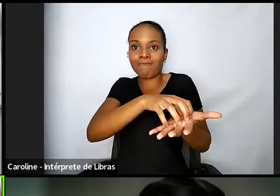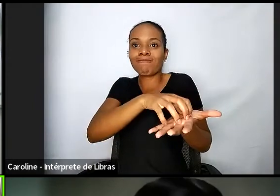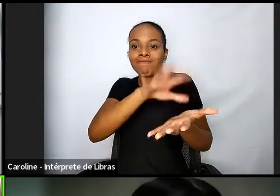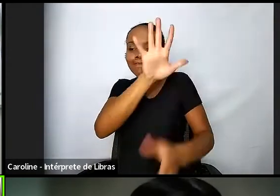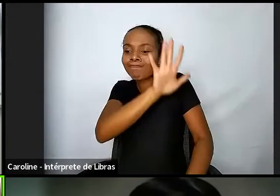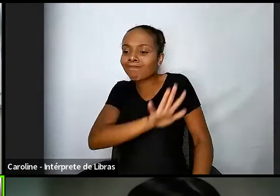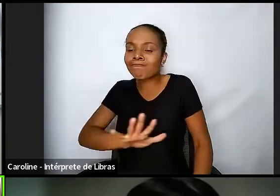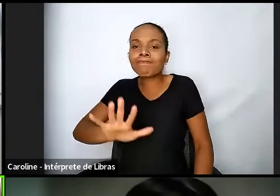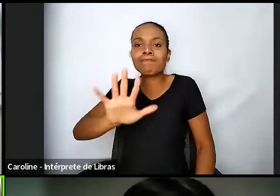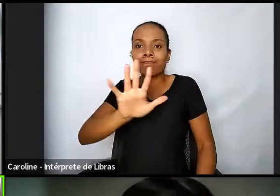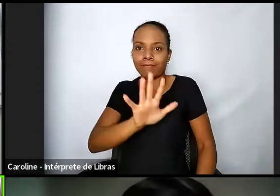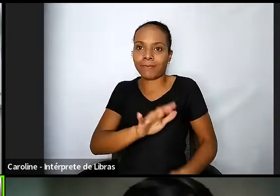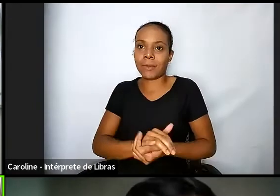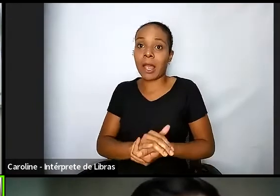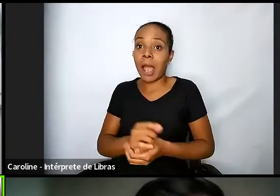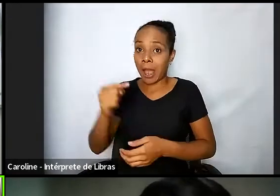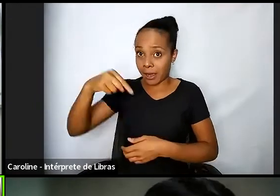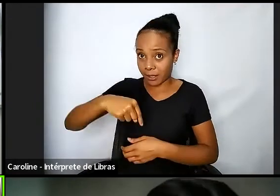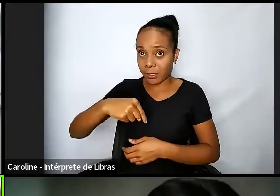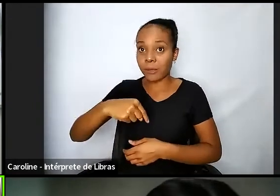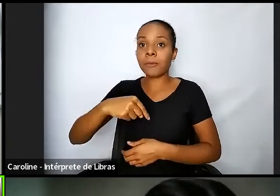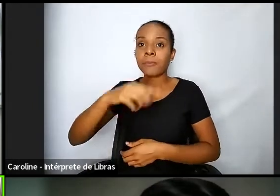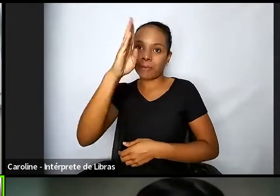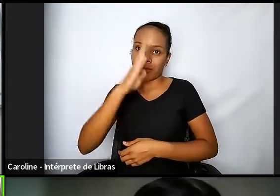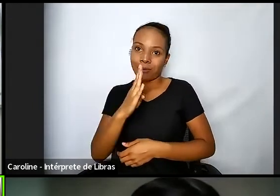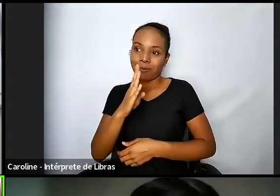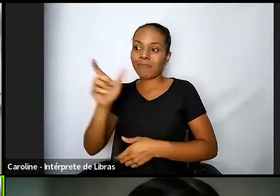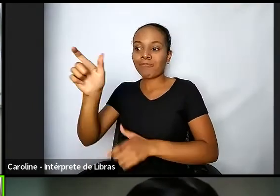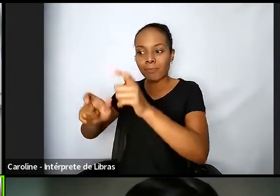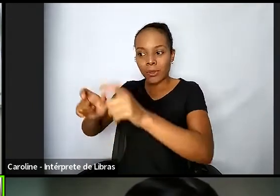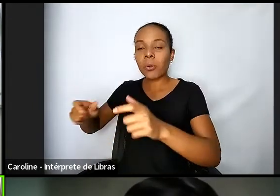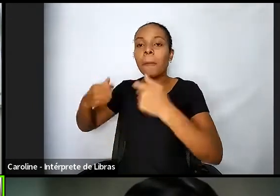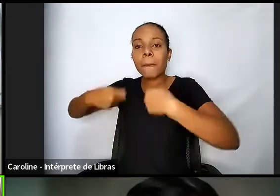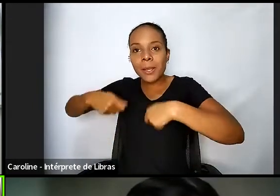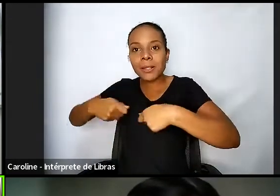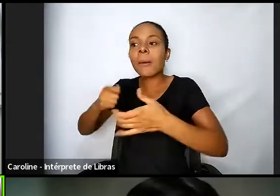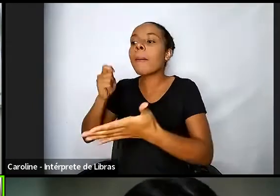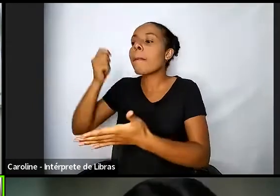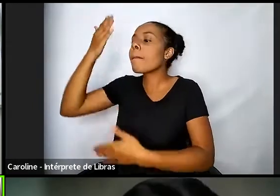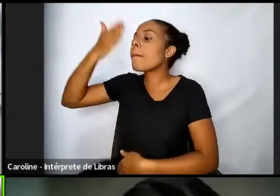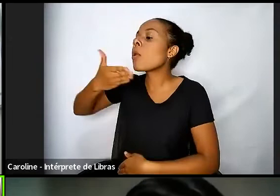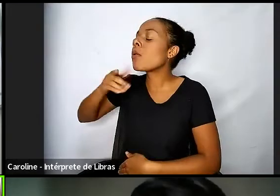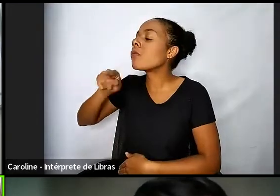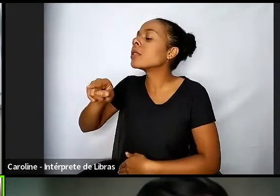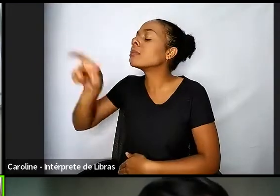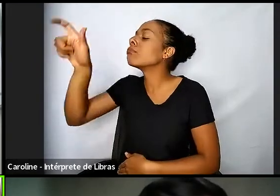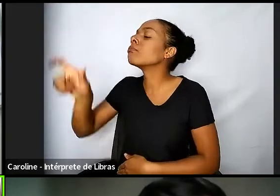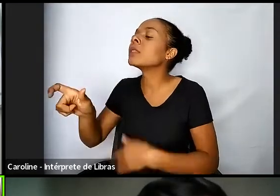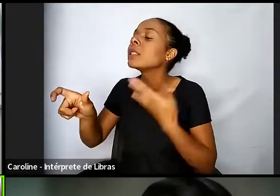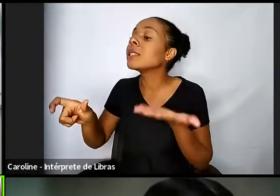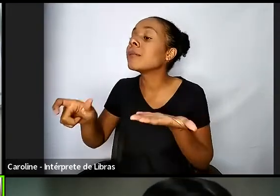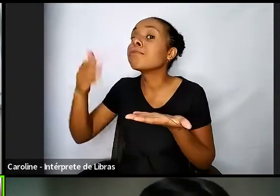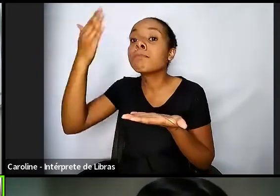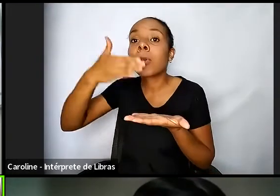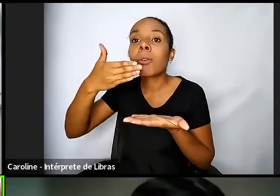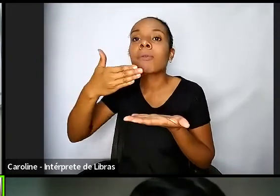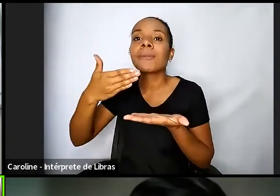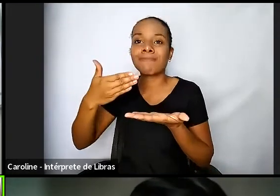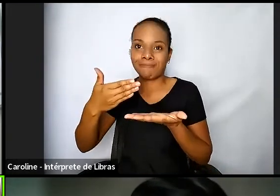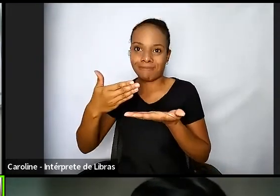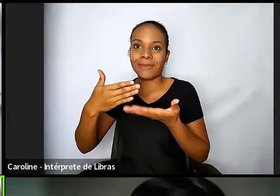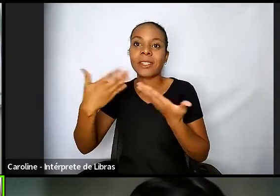que provar quem são né e não apenas para um órgão mas para vários então as certidões de nascimento é uma